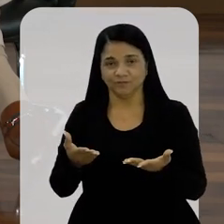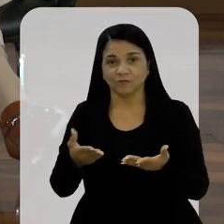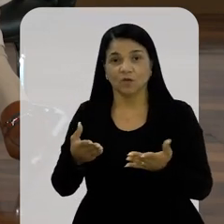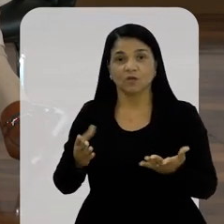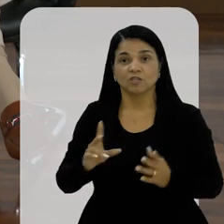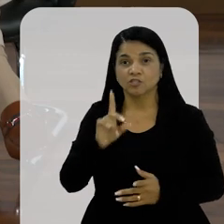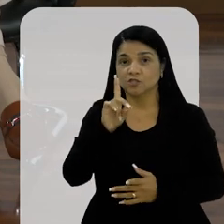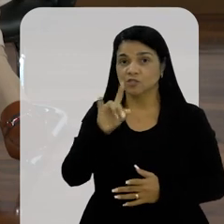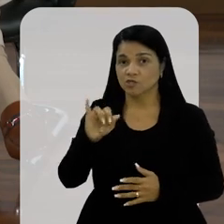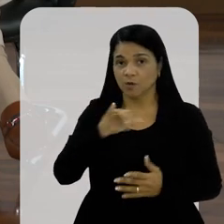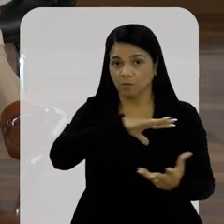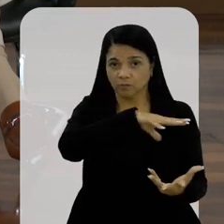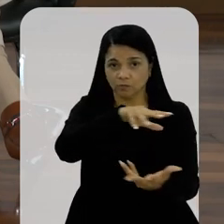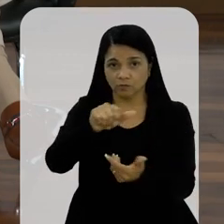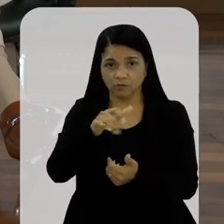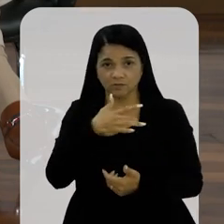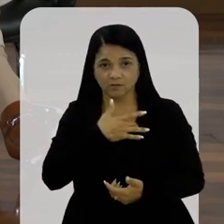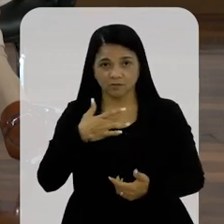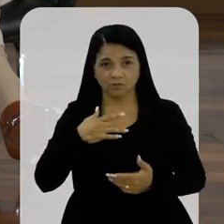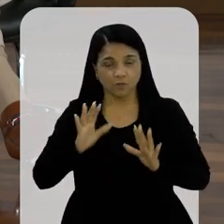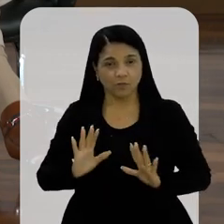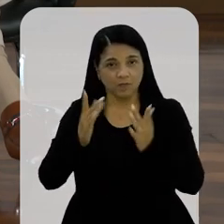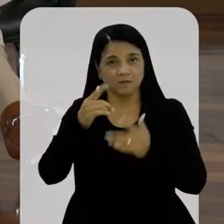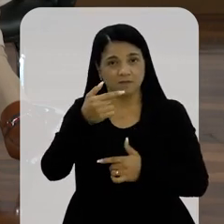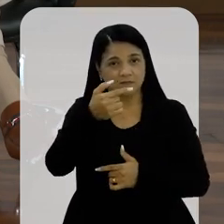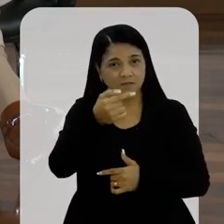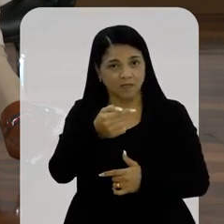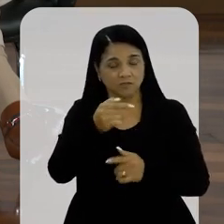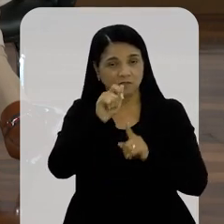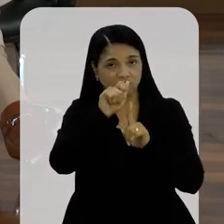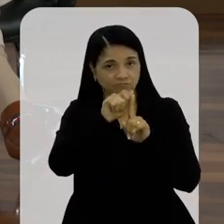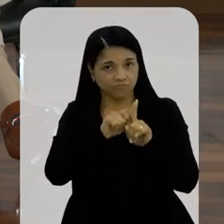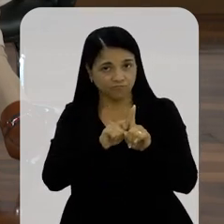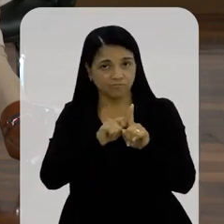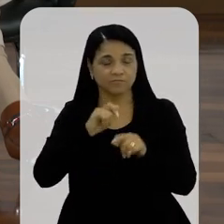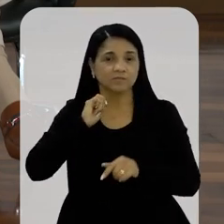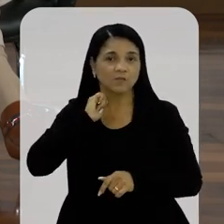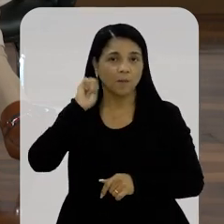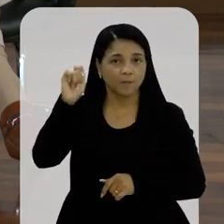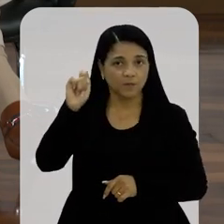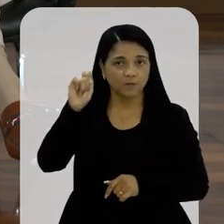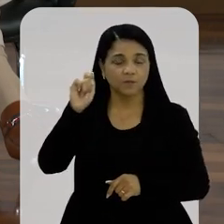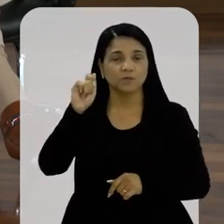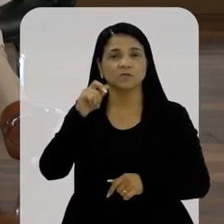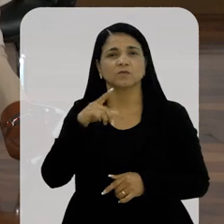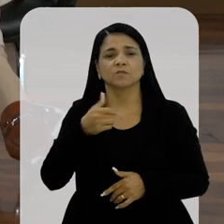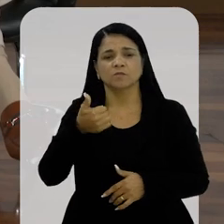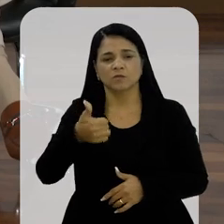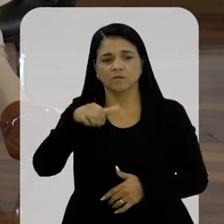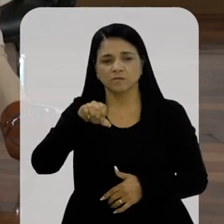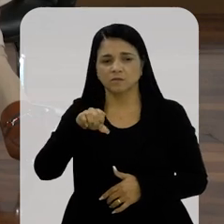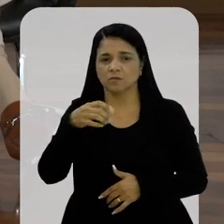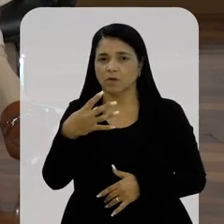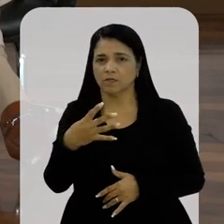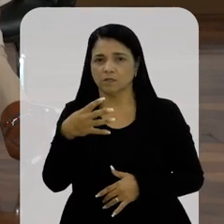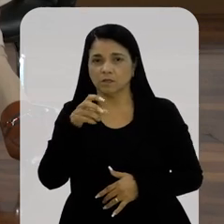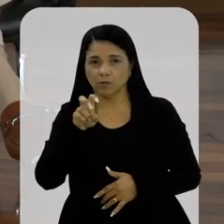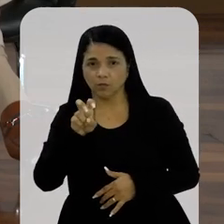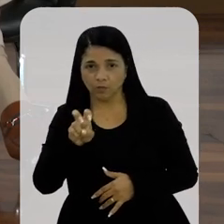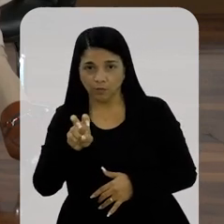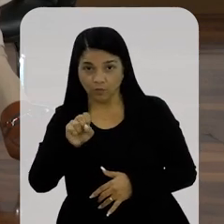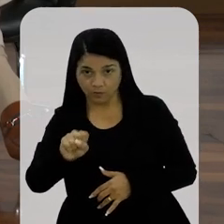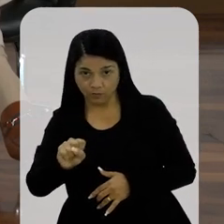hoje. O Dia Mundial da Saúde, comemorado no dia 7 de abril, é uma data criada em 1948 pela OMS,